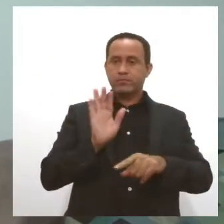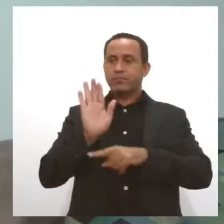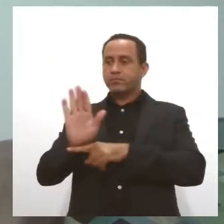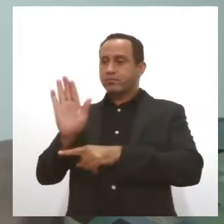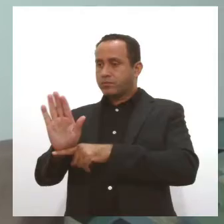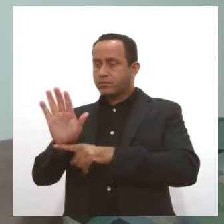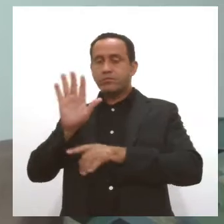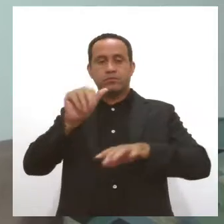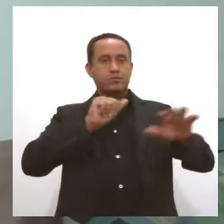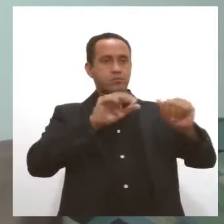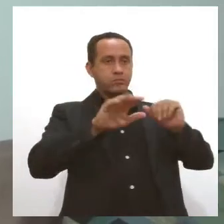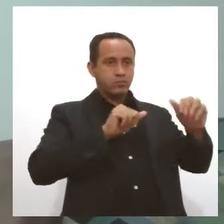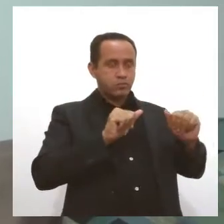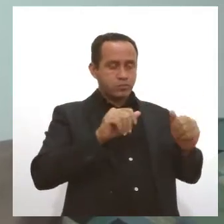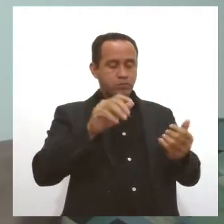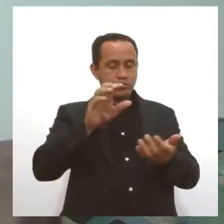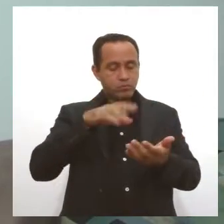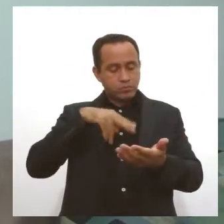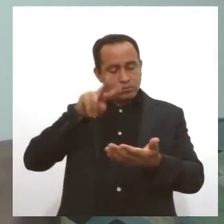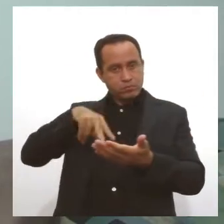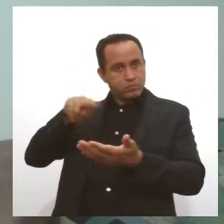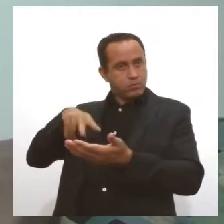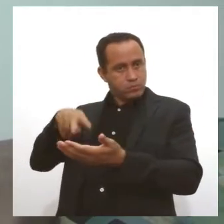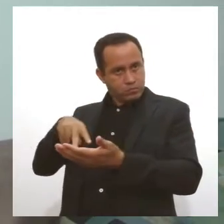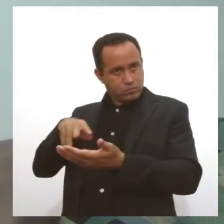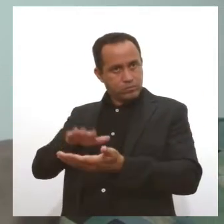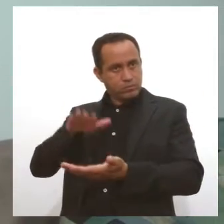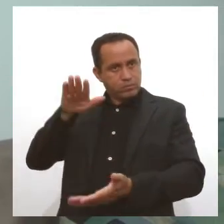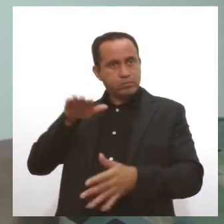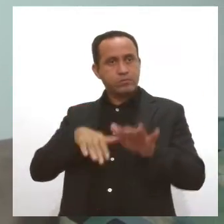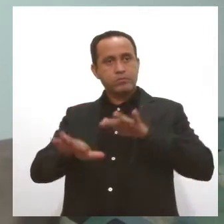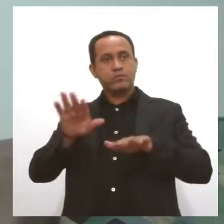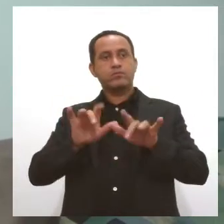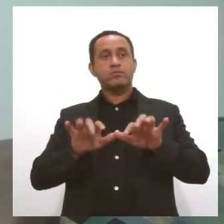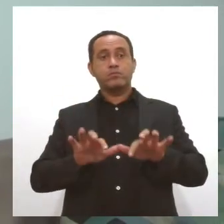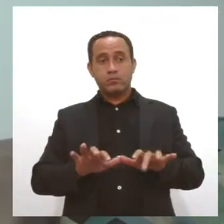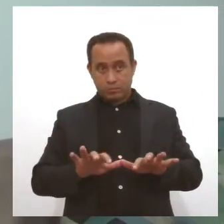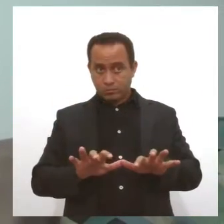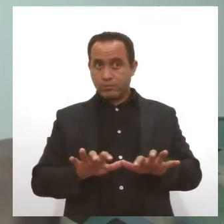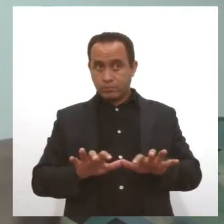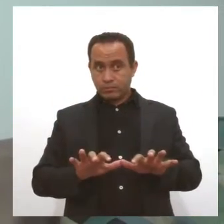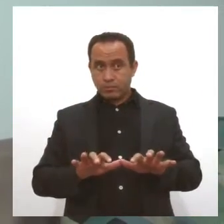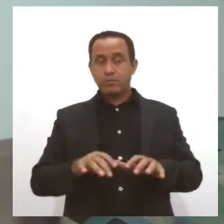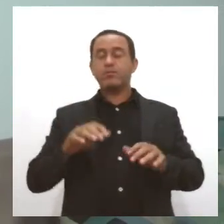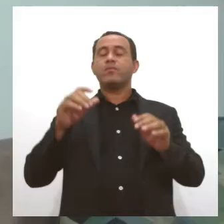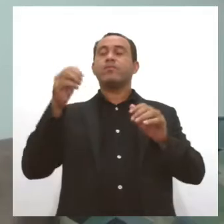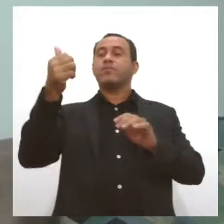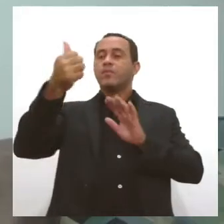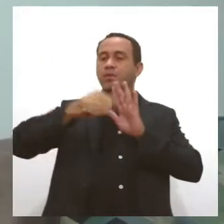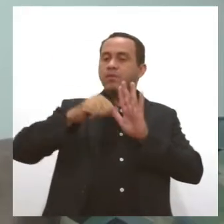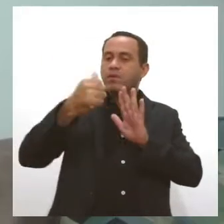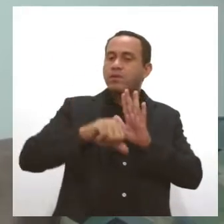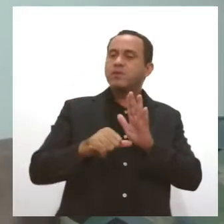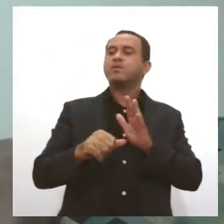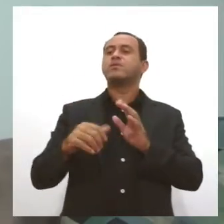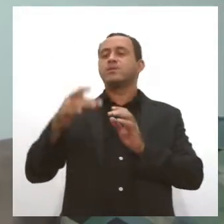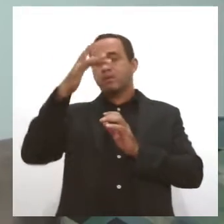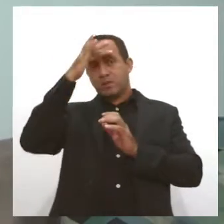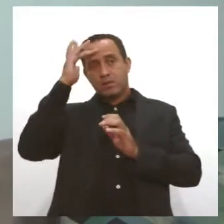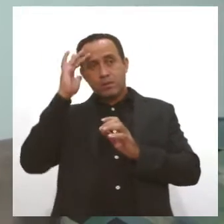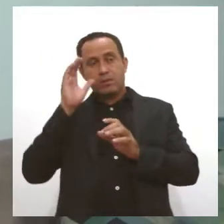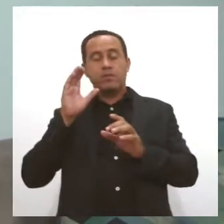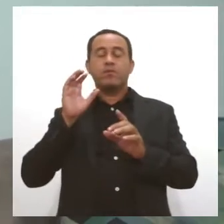coleta. E, no caso, os ACS, eles estão mais voltados ao acompanhamento, orientação dos Recenseadores,